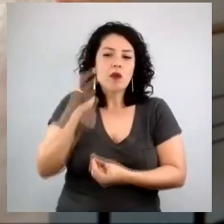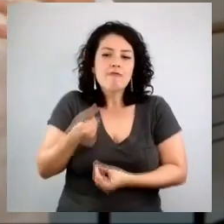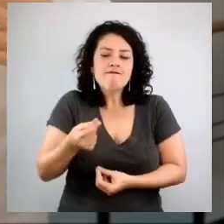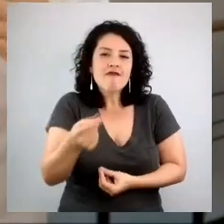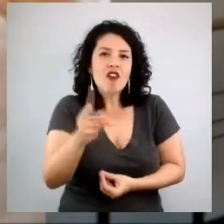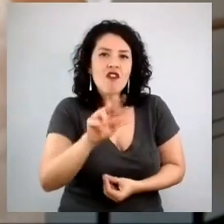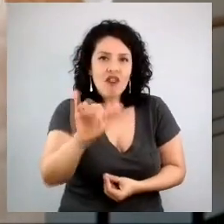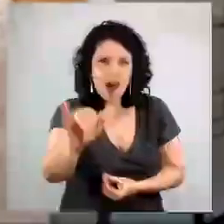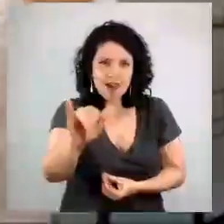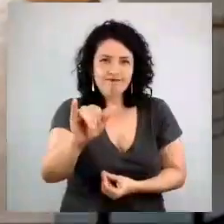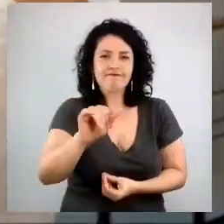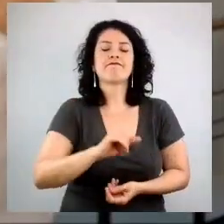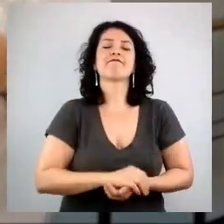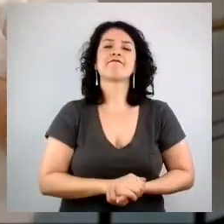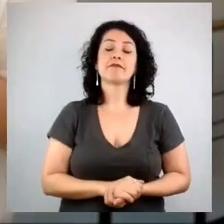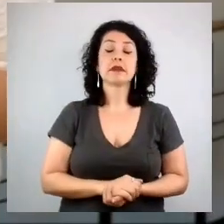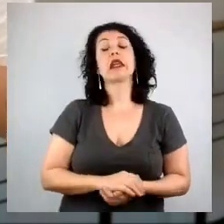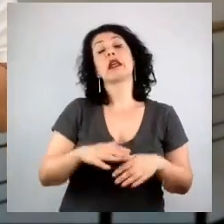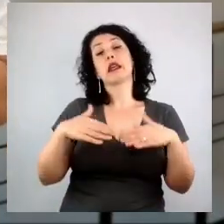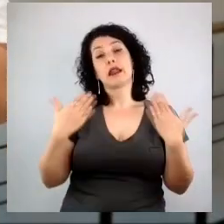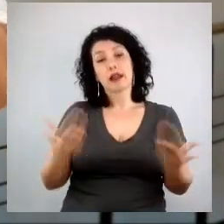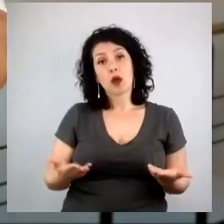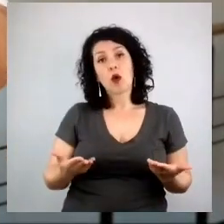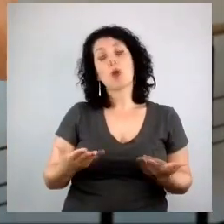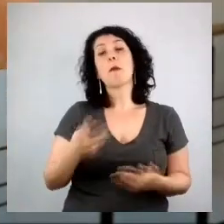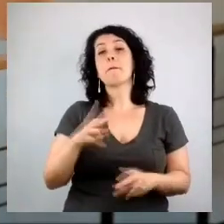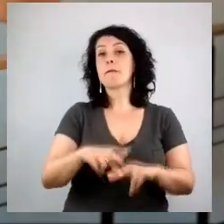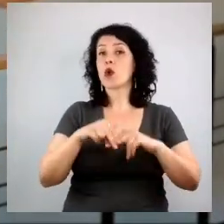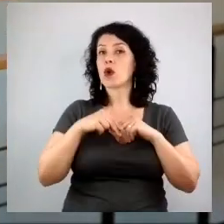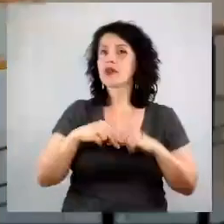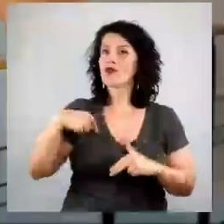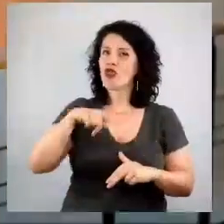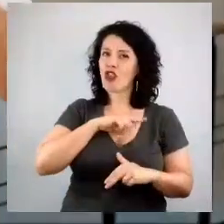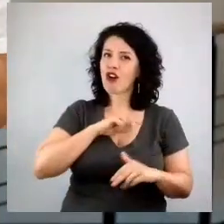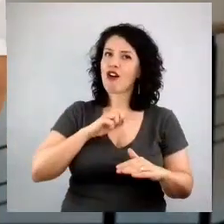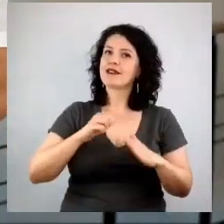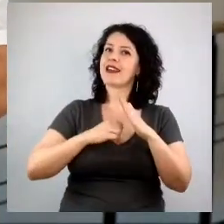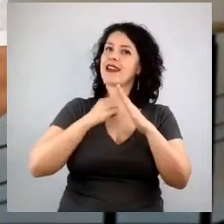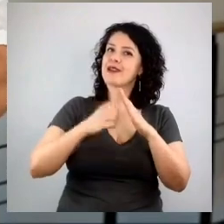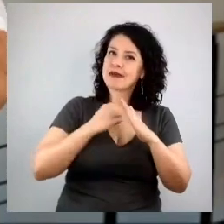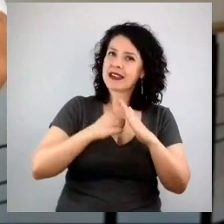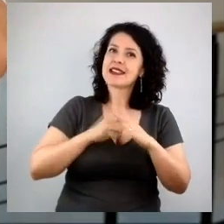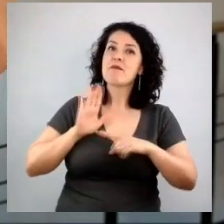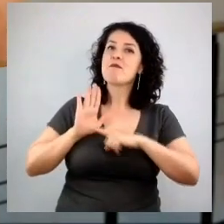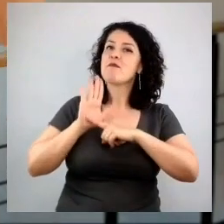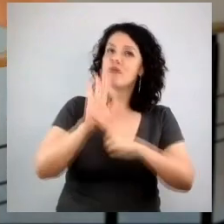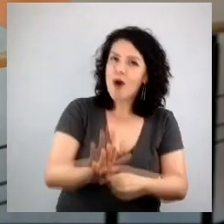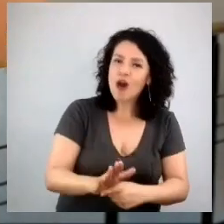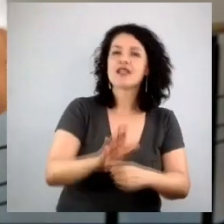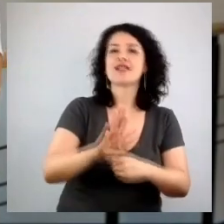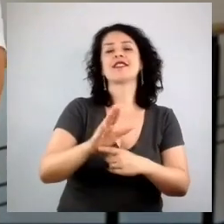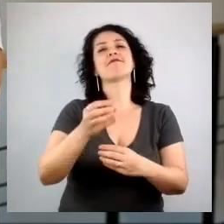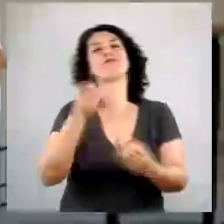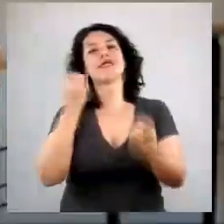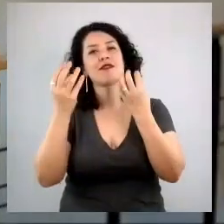por isso que o Ininsights é totalmente focado em dados de vídeo online, exatamente para a gente conseguir enxergar esses interesses que vêm